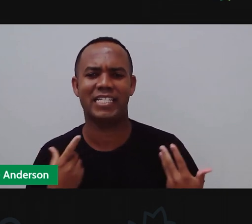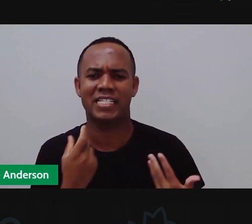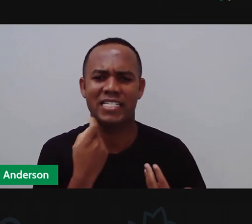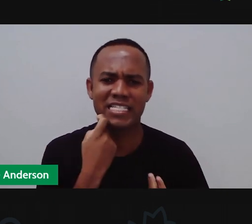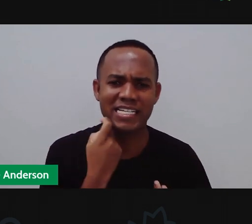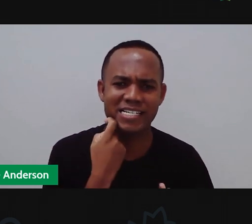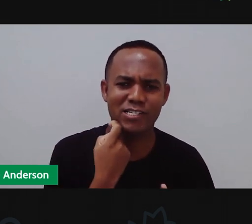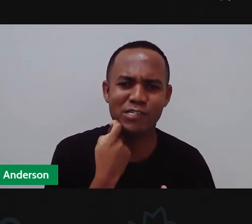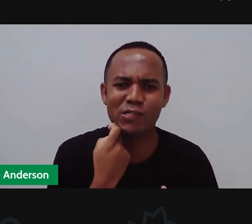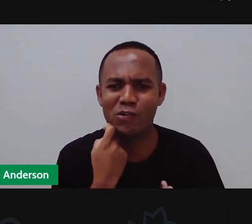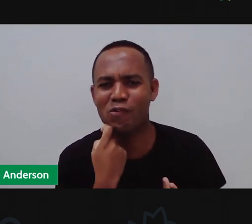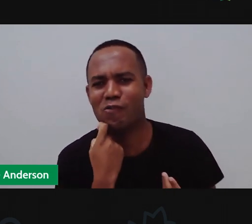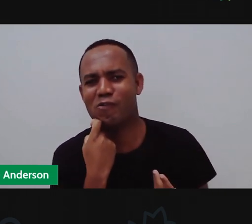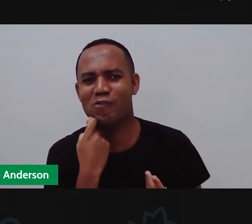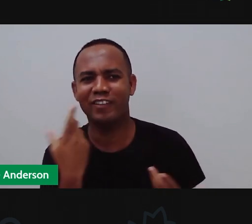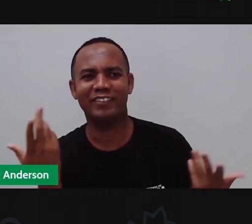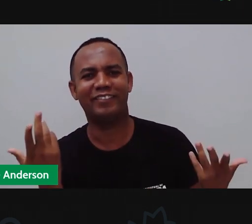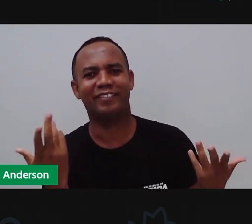Sextou!